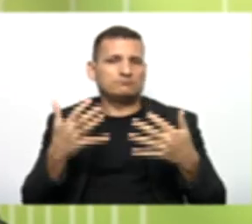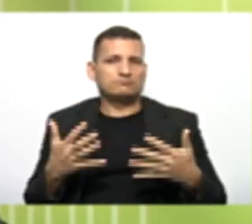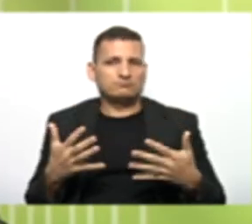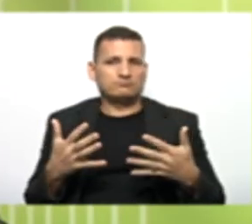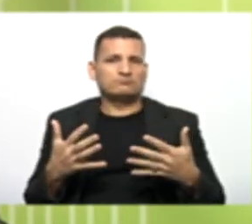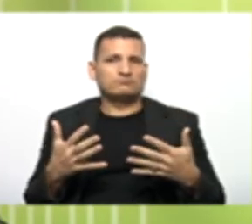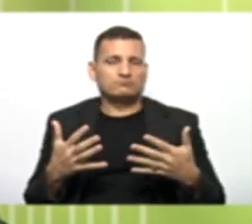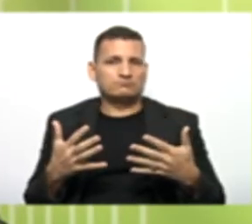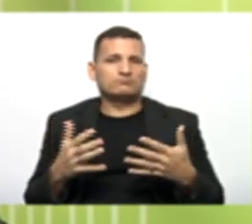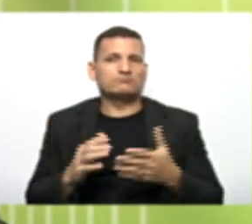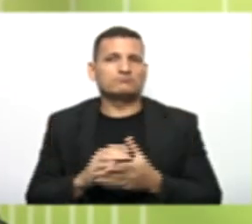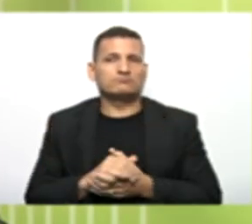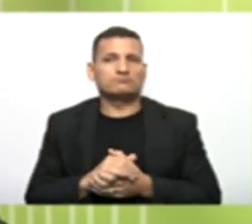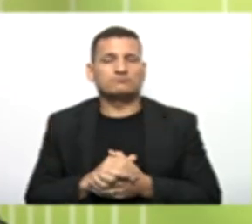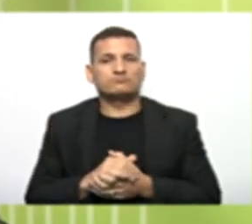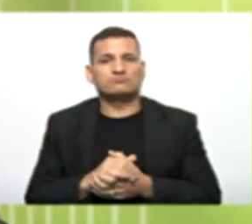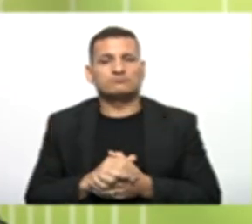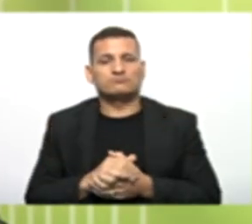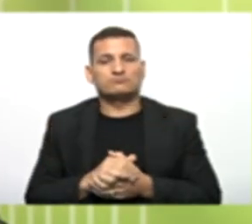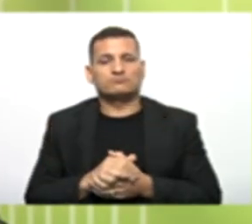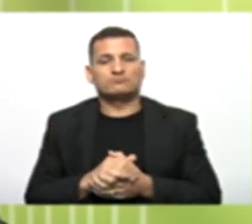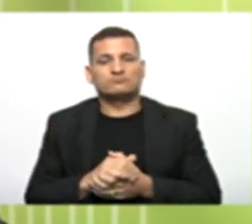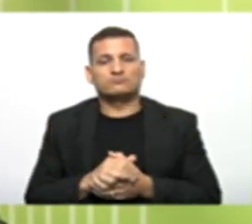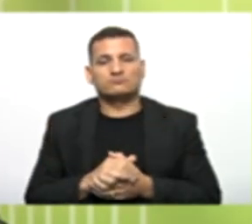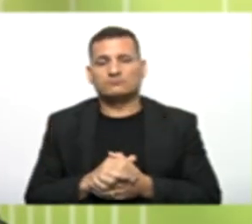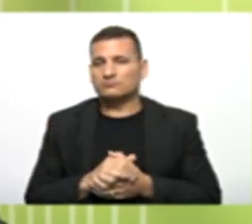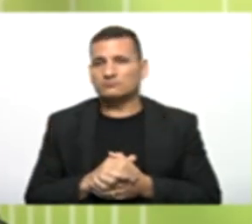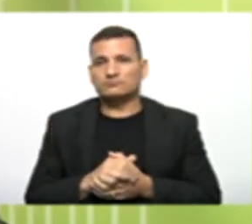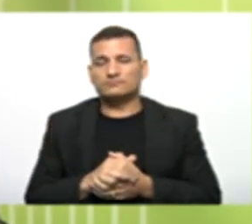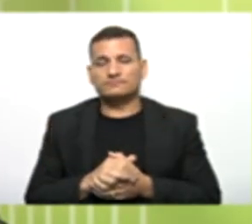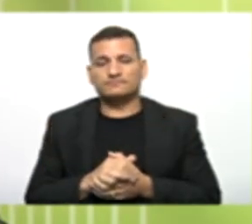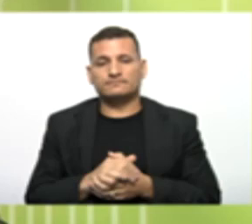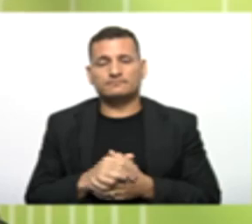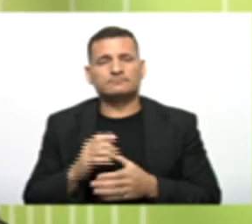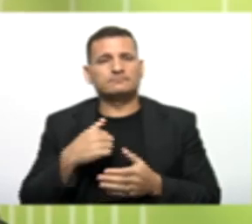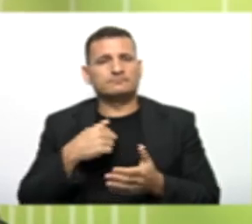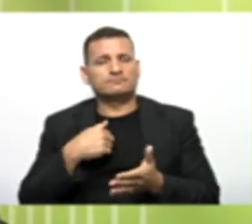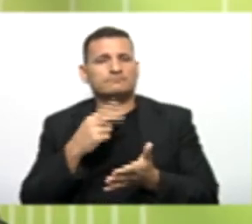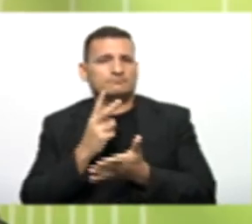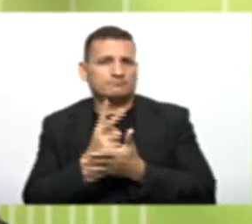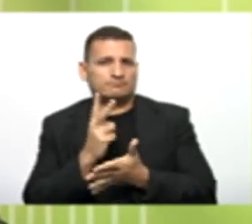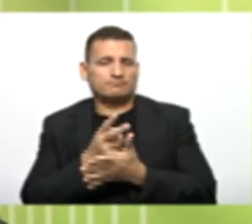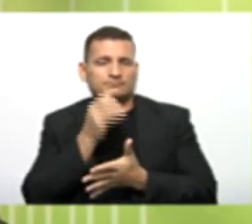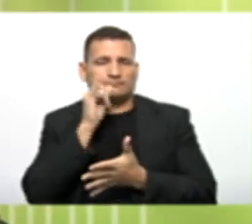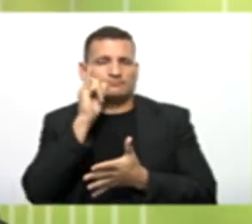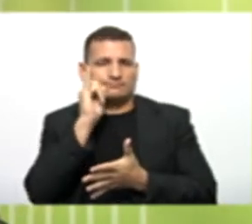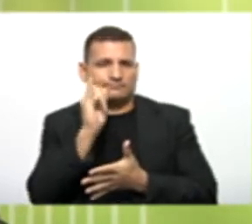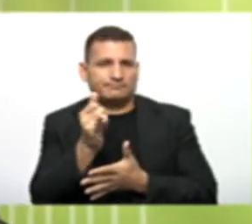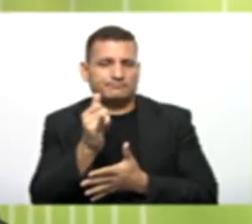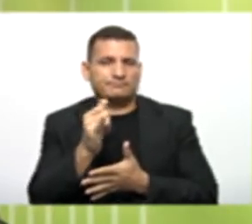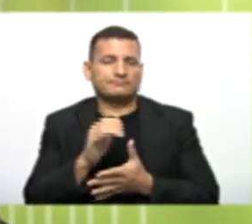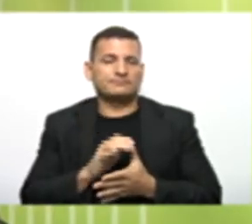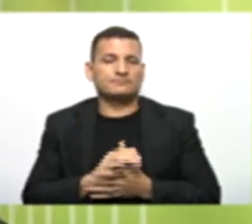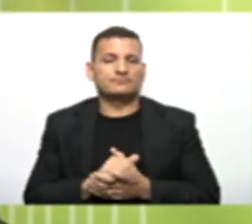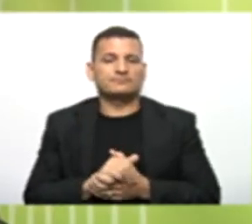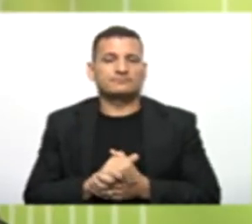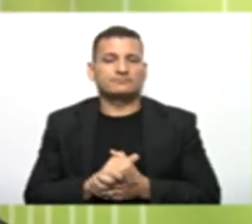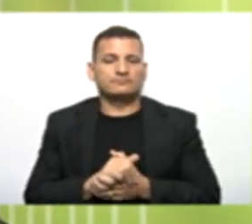Na hora da aula E não ficar Nenhuma dúvida Para a hora da prova Eu sempre volto A falar para vocês Que